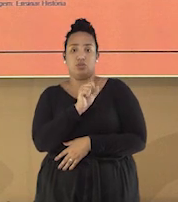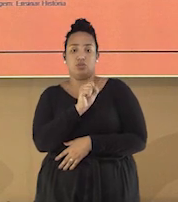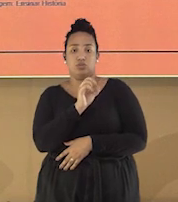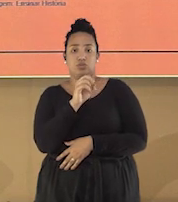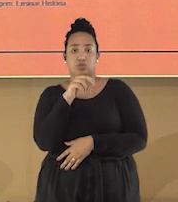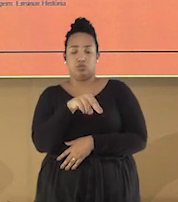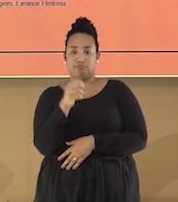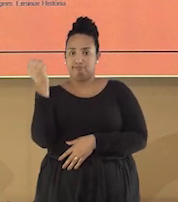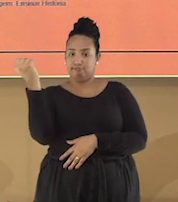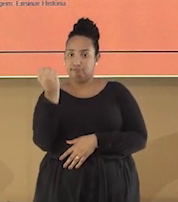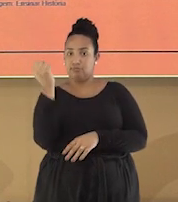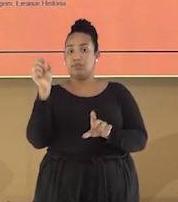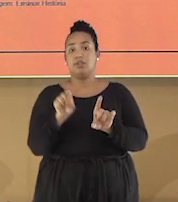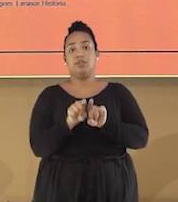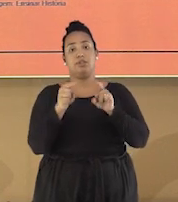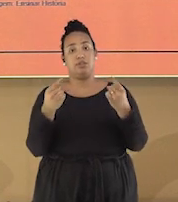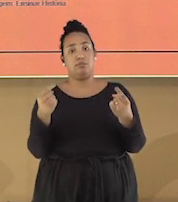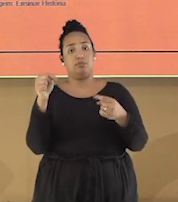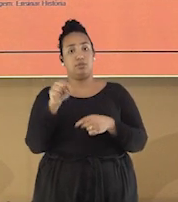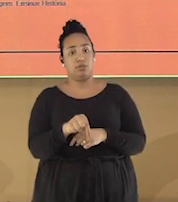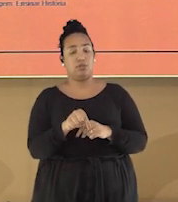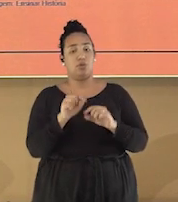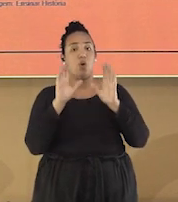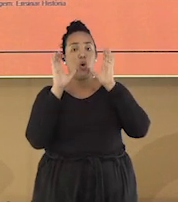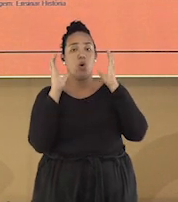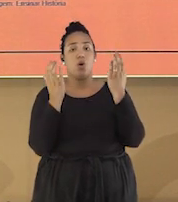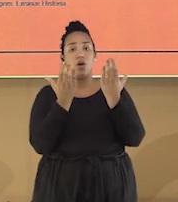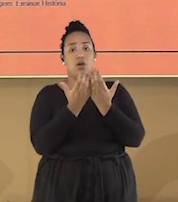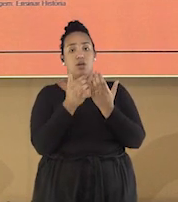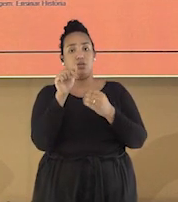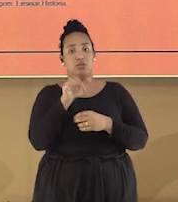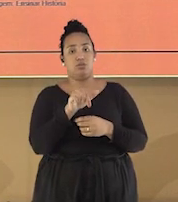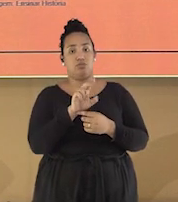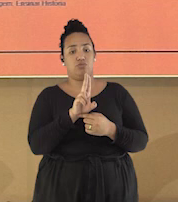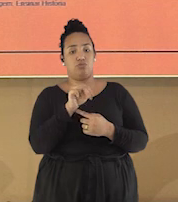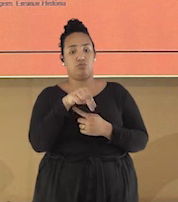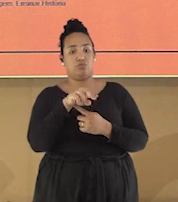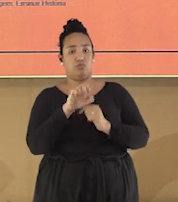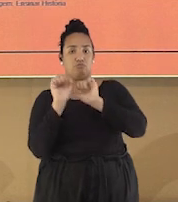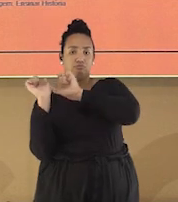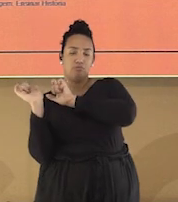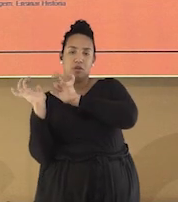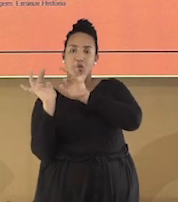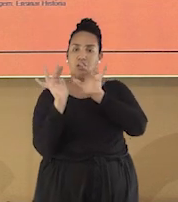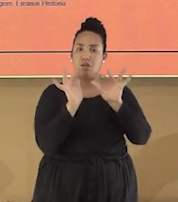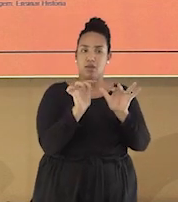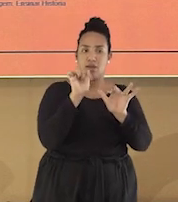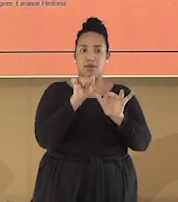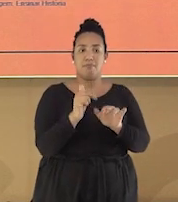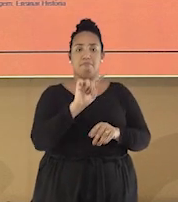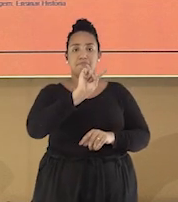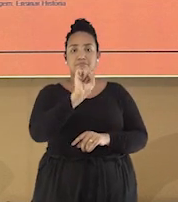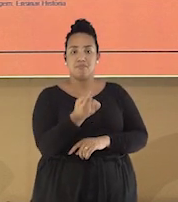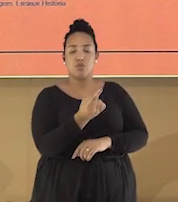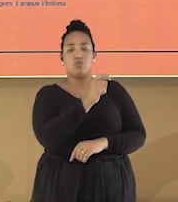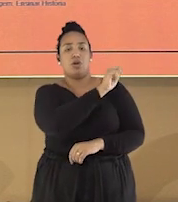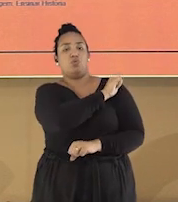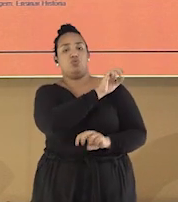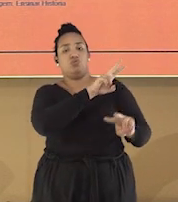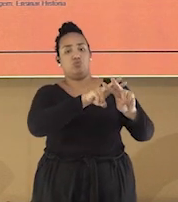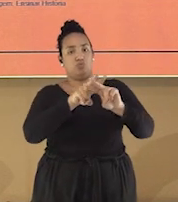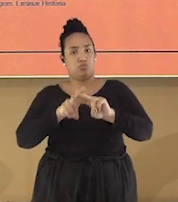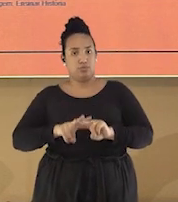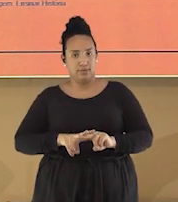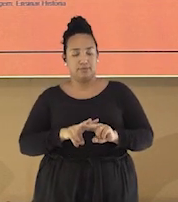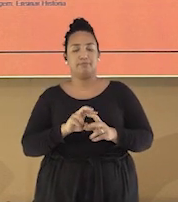a invasão do Congresso da UNE em Ibiúna, São Paulo, com a prisão de cerca de mil estudantes. No fim do mesmo ano, a